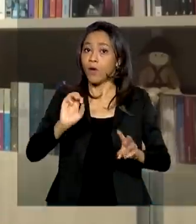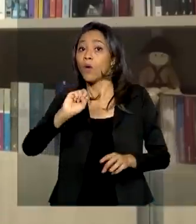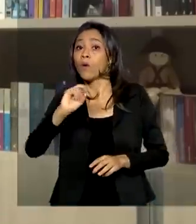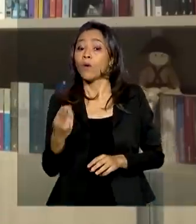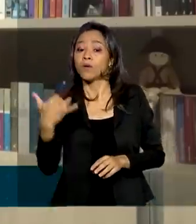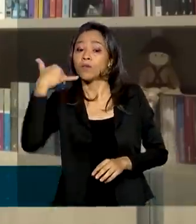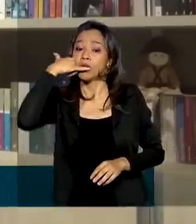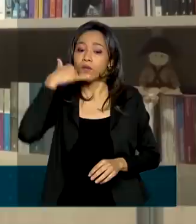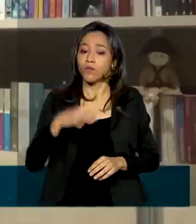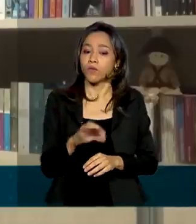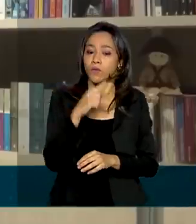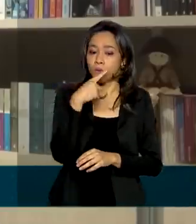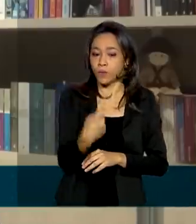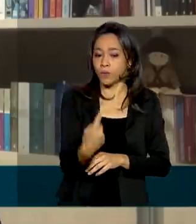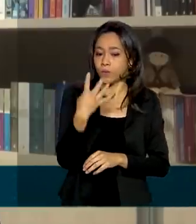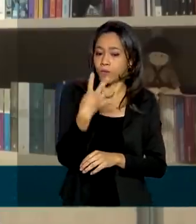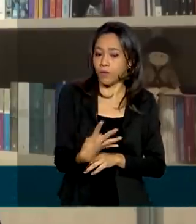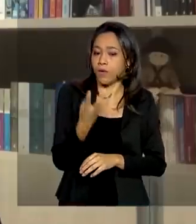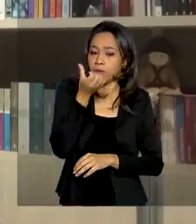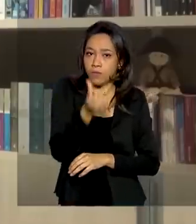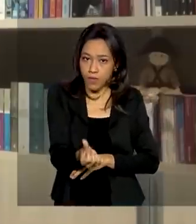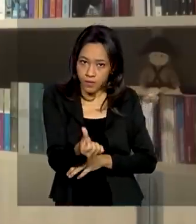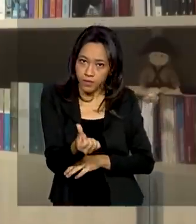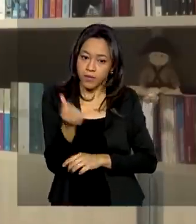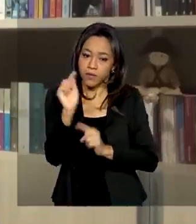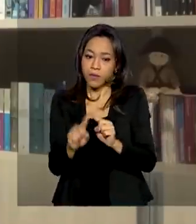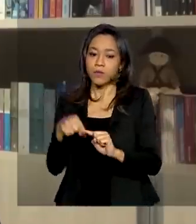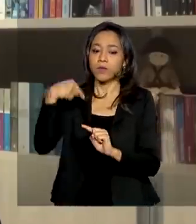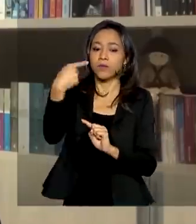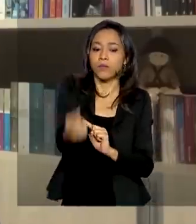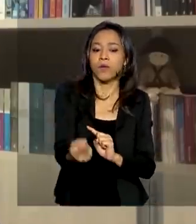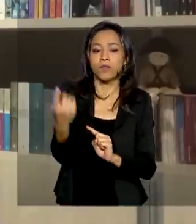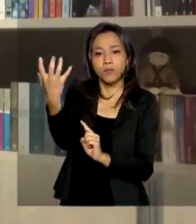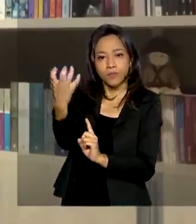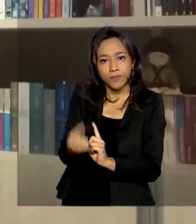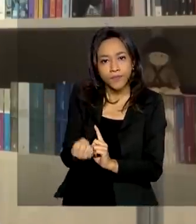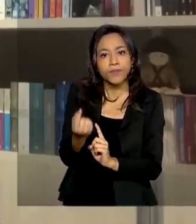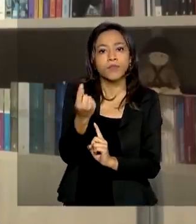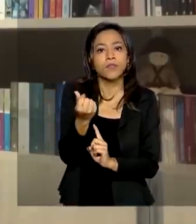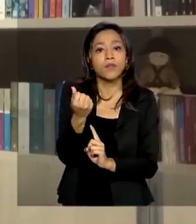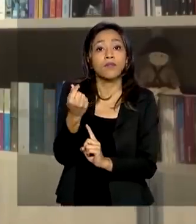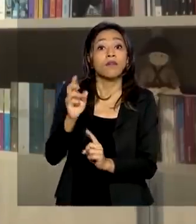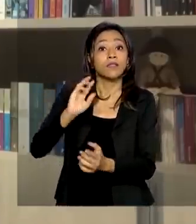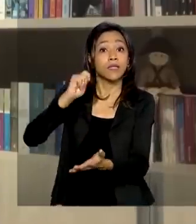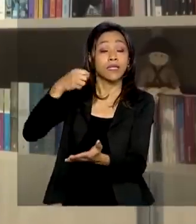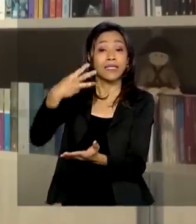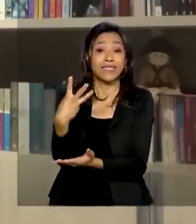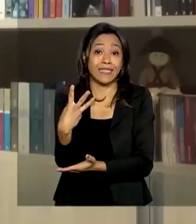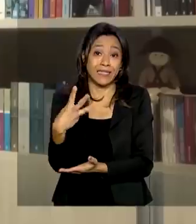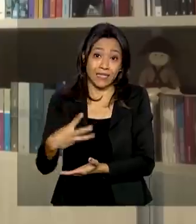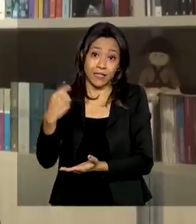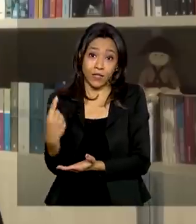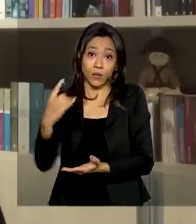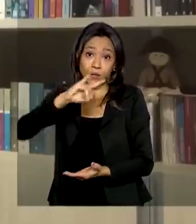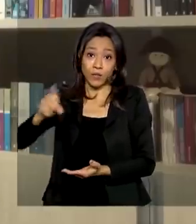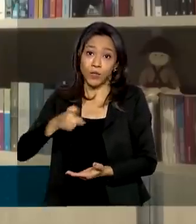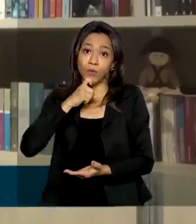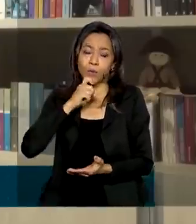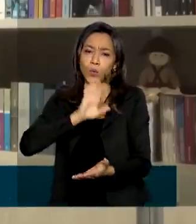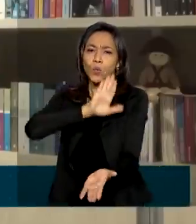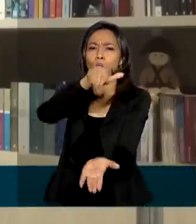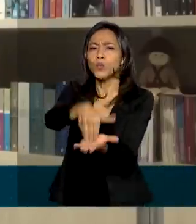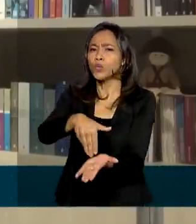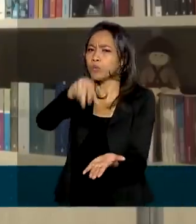pelo telefone 146. O próximo lote de restituições será pago no dia 31 de julho. O quinto e último